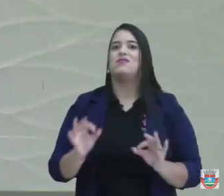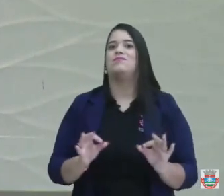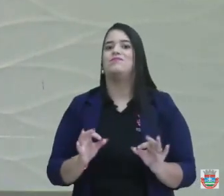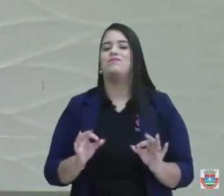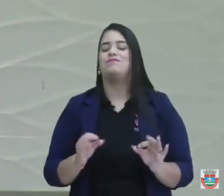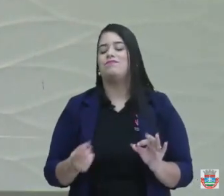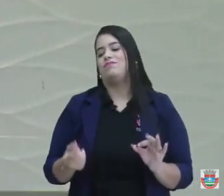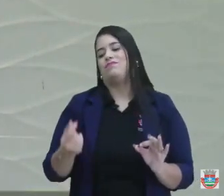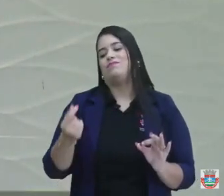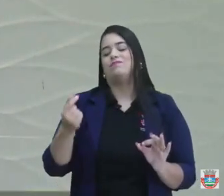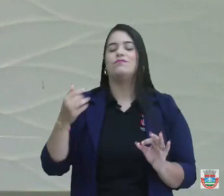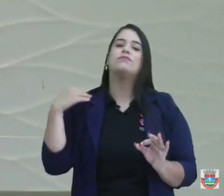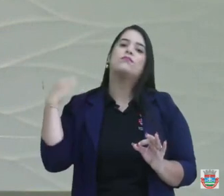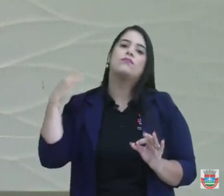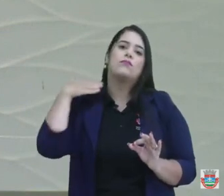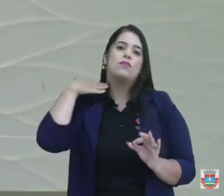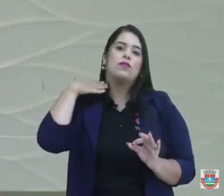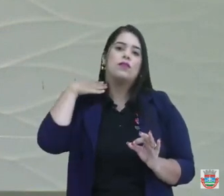Econômica.